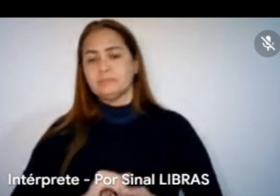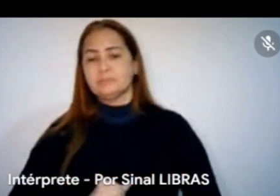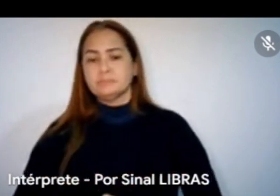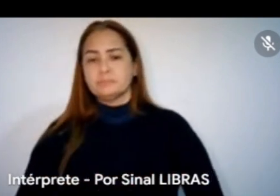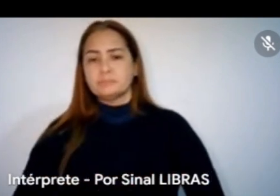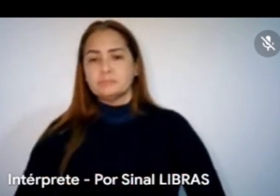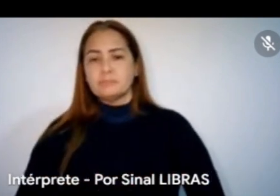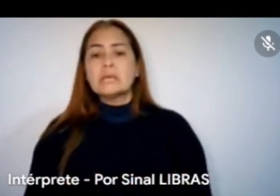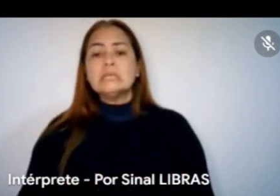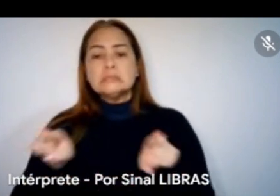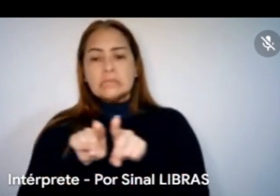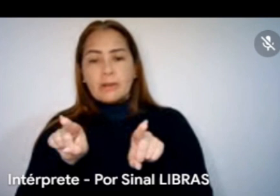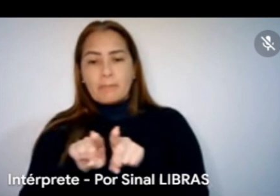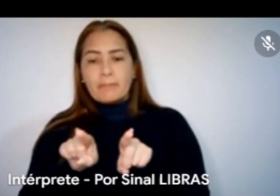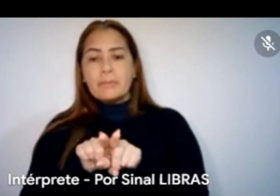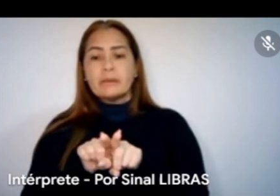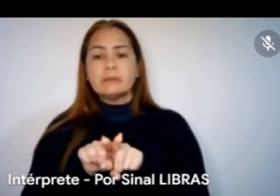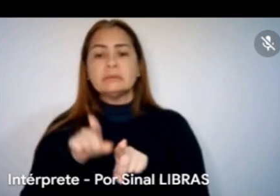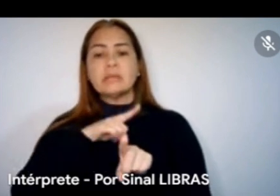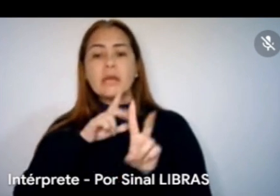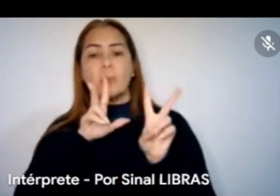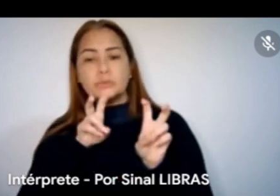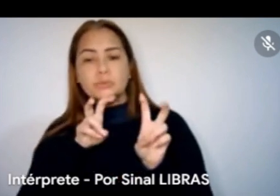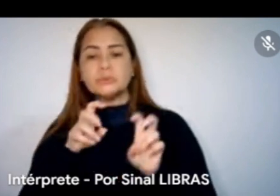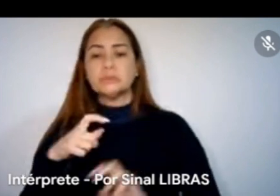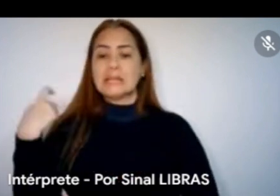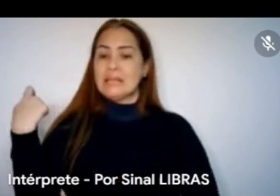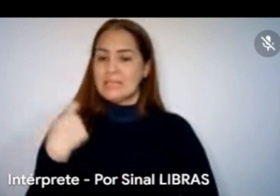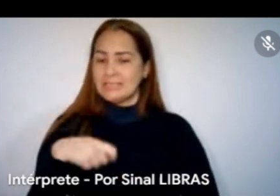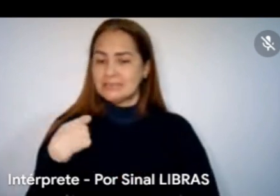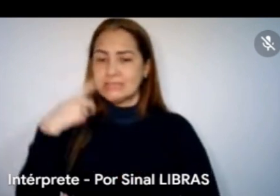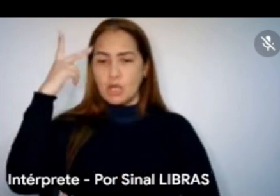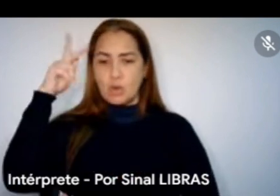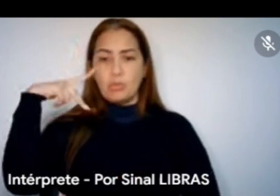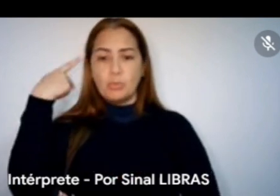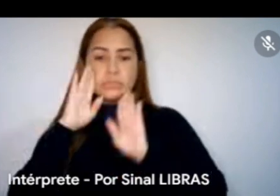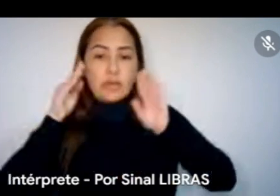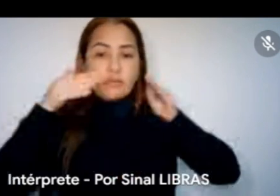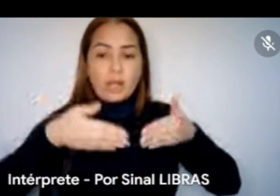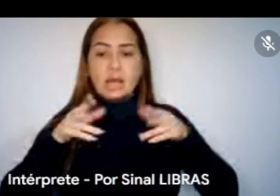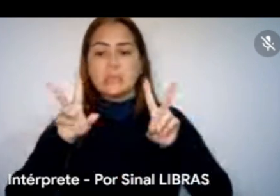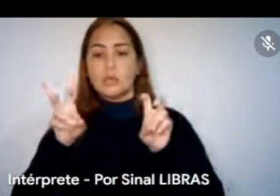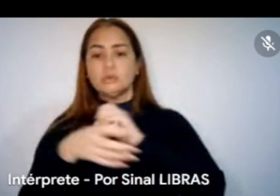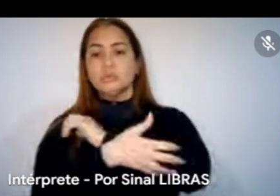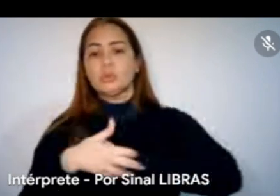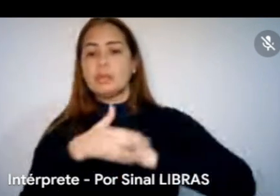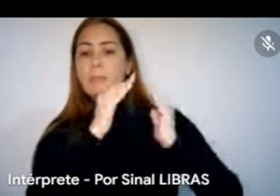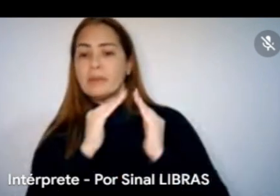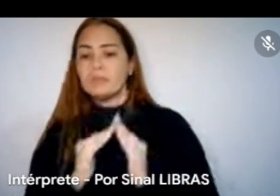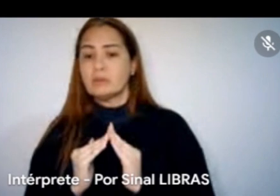Também tem a questão, Silon até comentou, da necessidade de políticas voltadas para as periferias. Aí, uma coisa que não foi